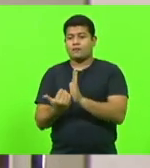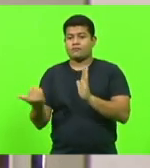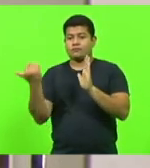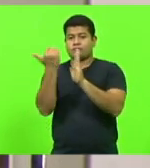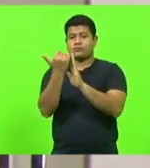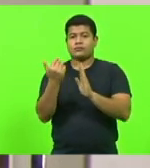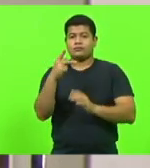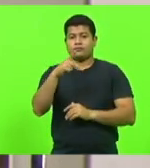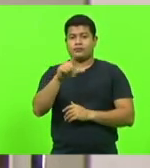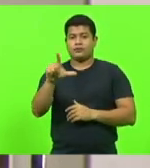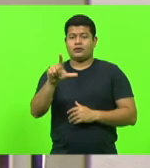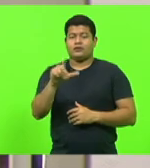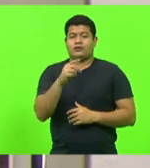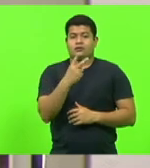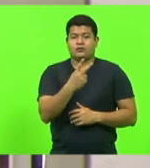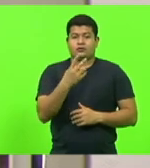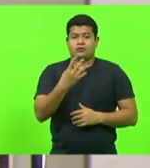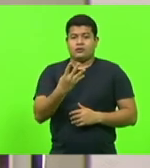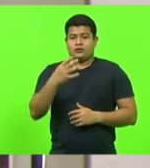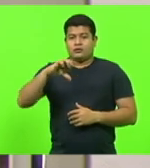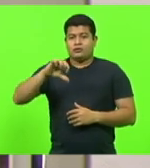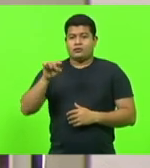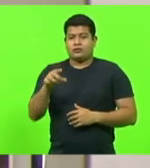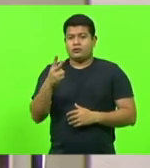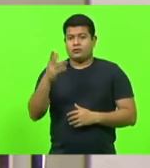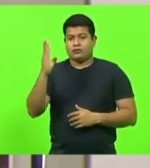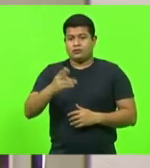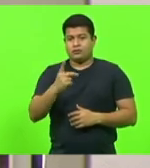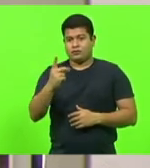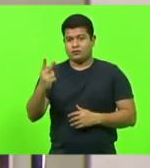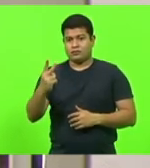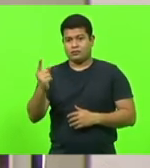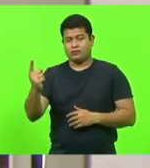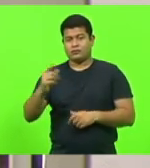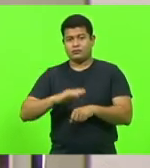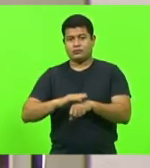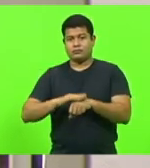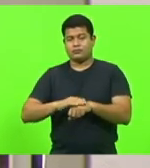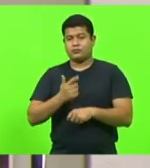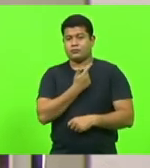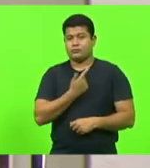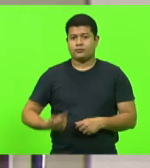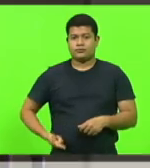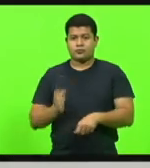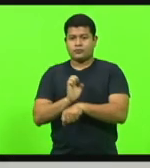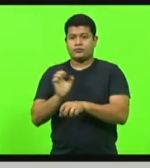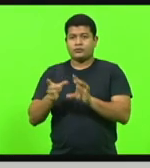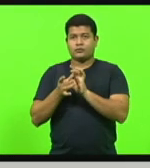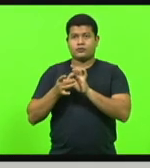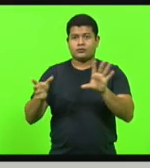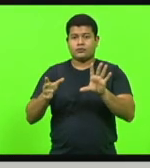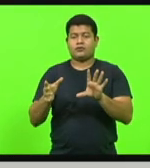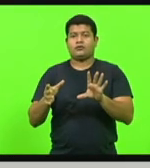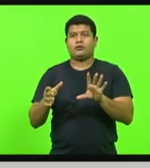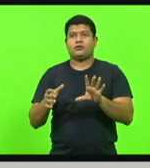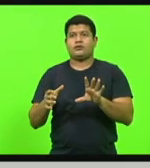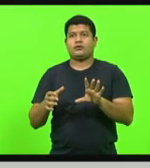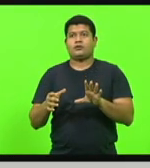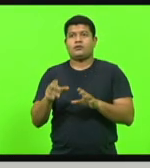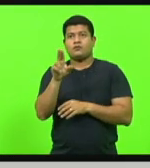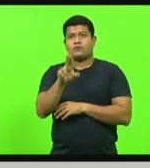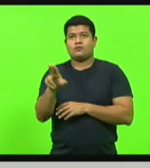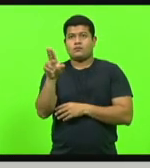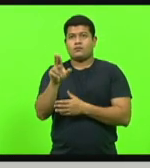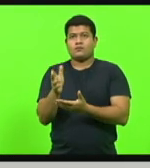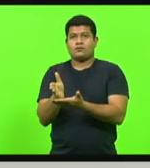PL 249.2, de 2021, autor, governo do Estado. Autoriza a sessão de uso compartilhado